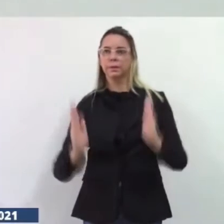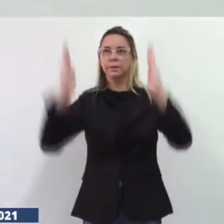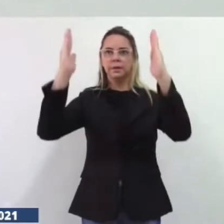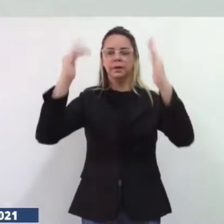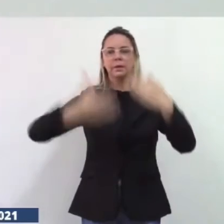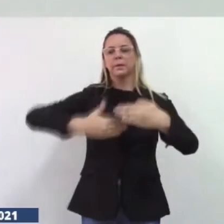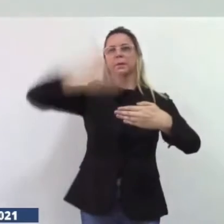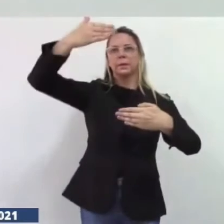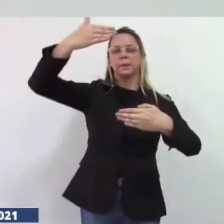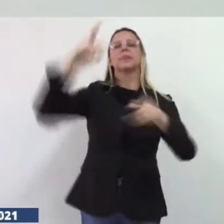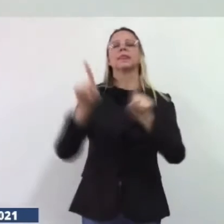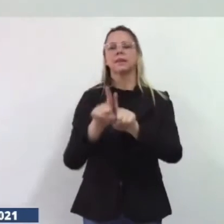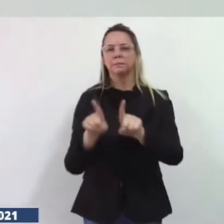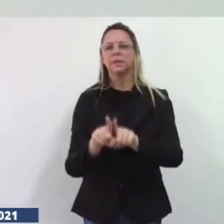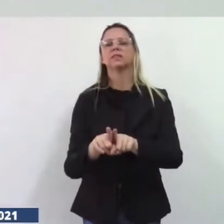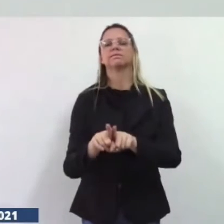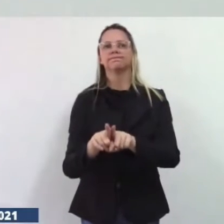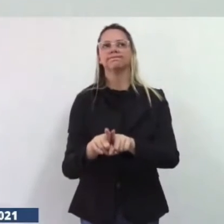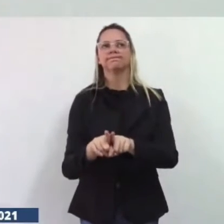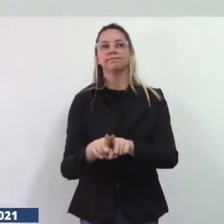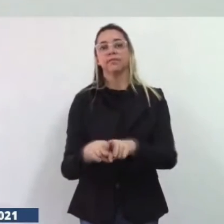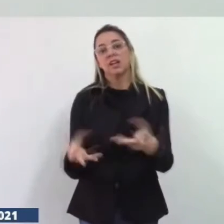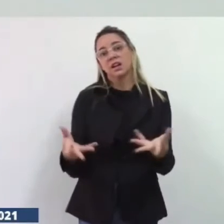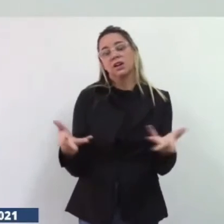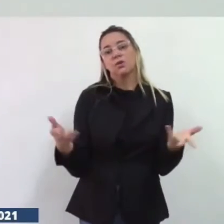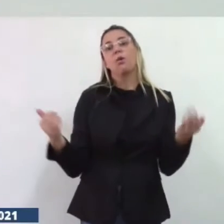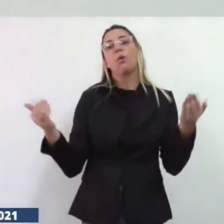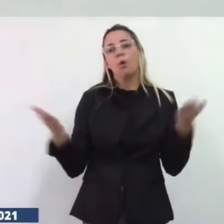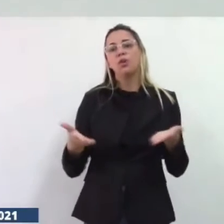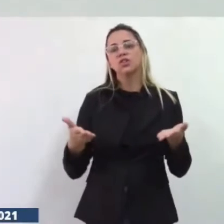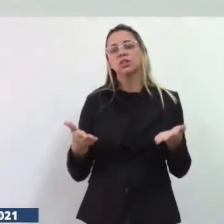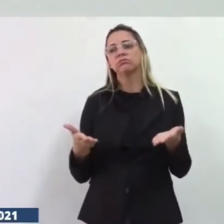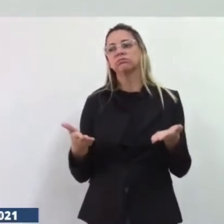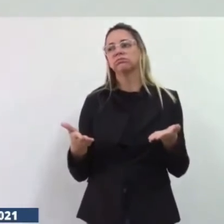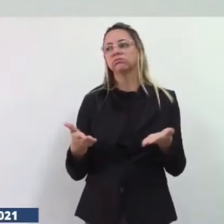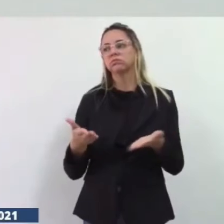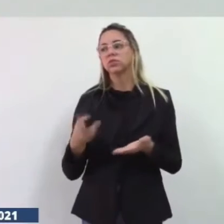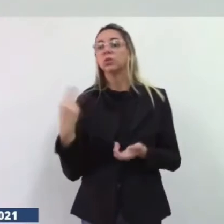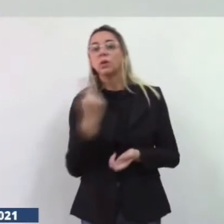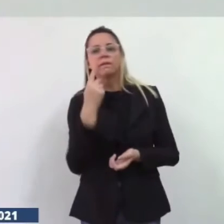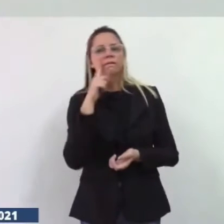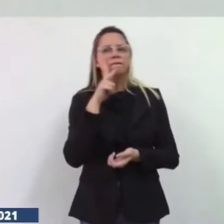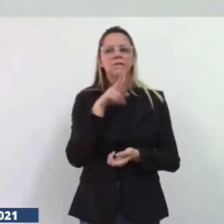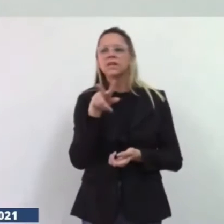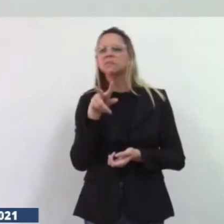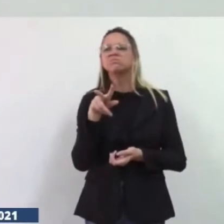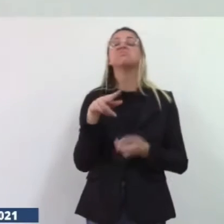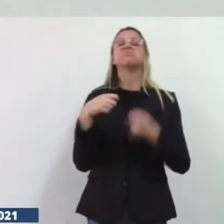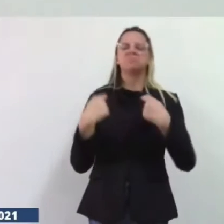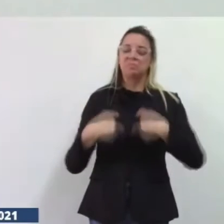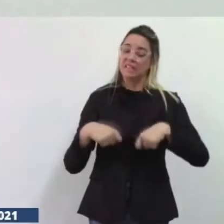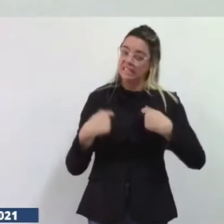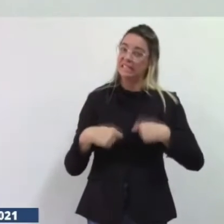e hoje nós já vimos a necessidade como quando eu saí da escola